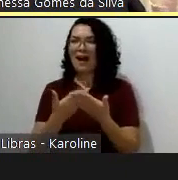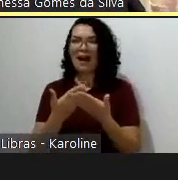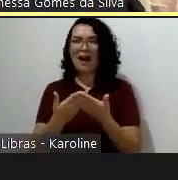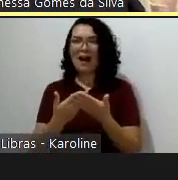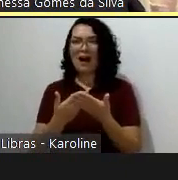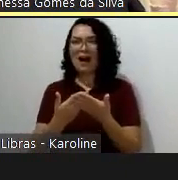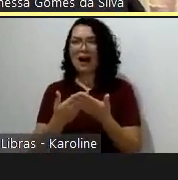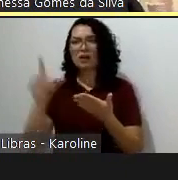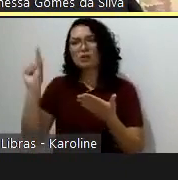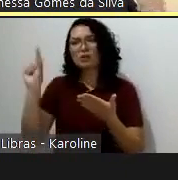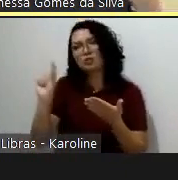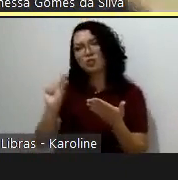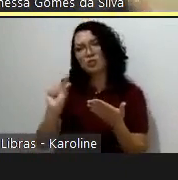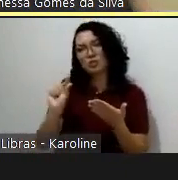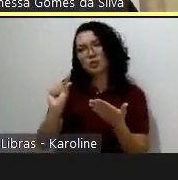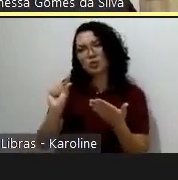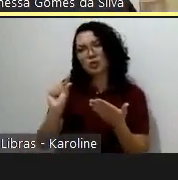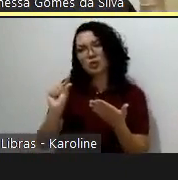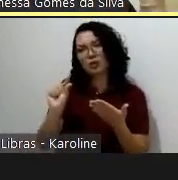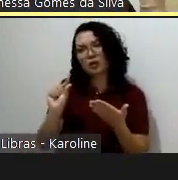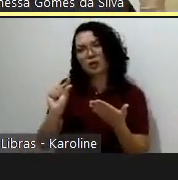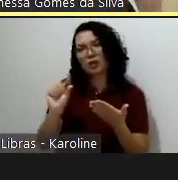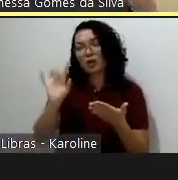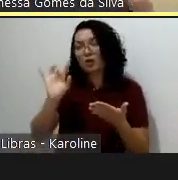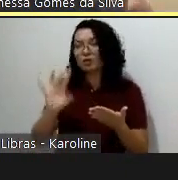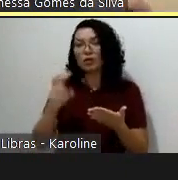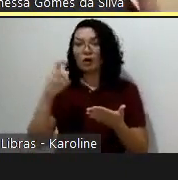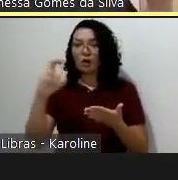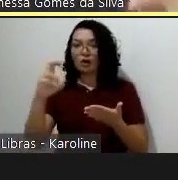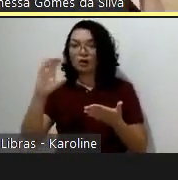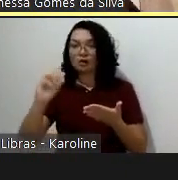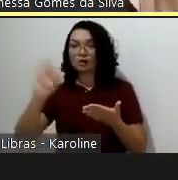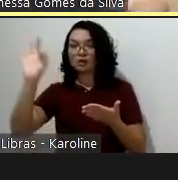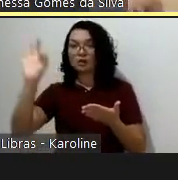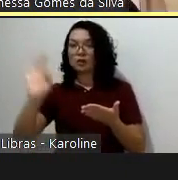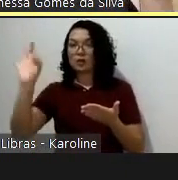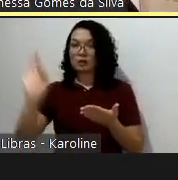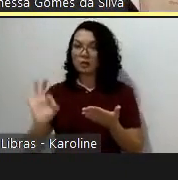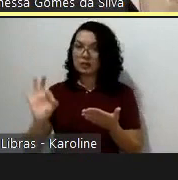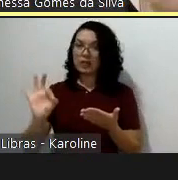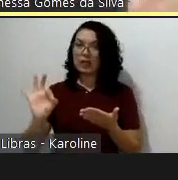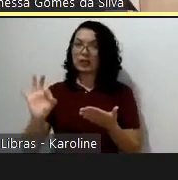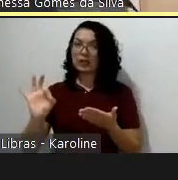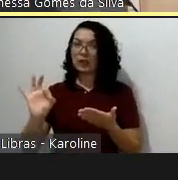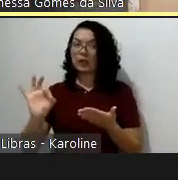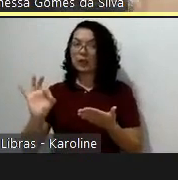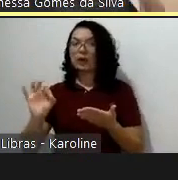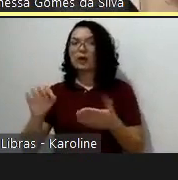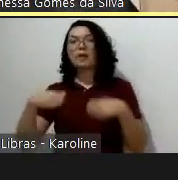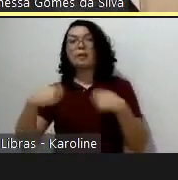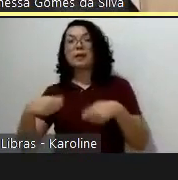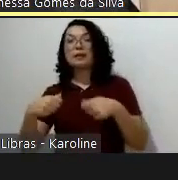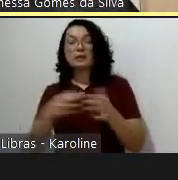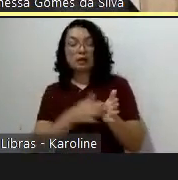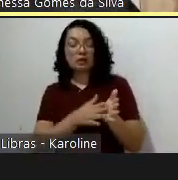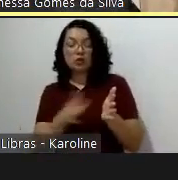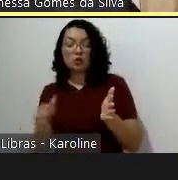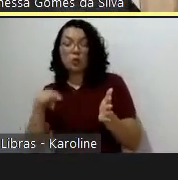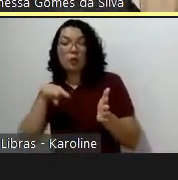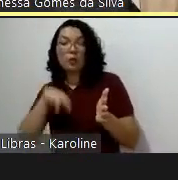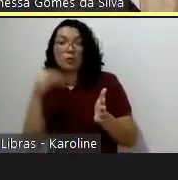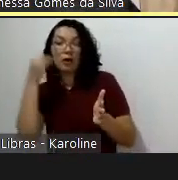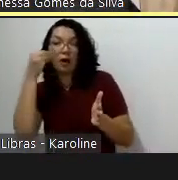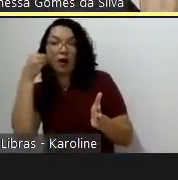mais, usavam de professor ali, usavam de tempo para experimentar as coisas, houve uma mudança substantiva